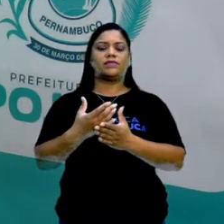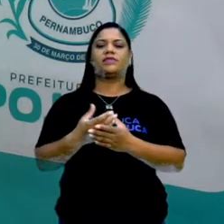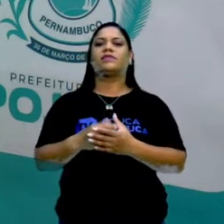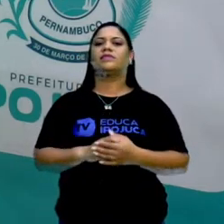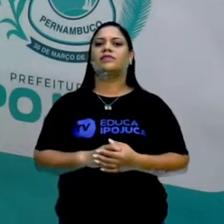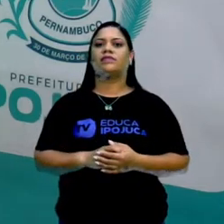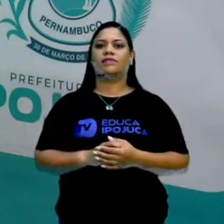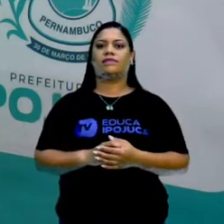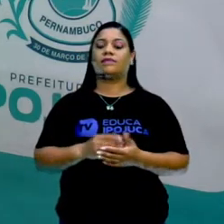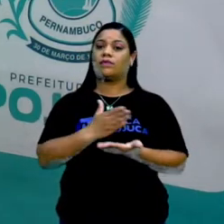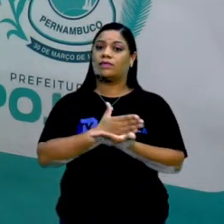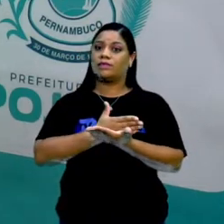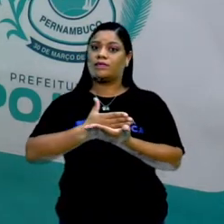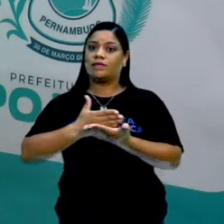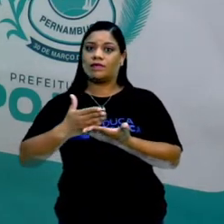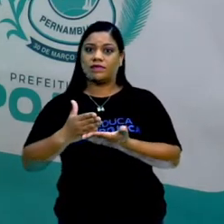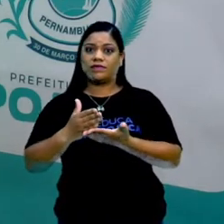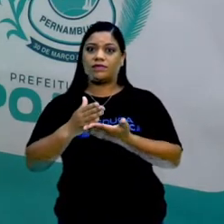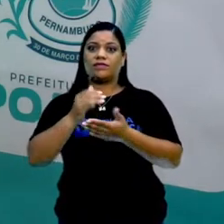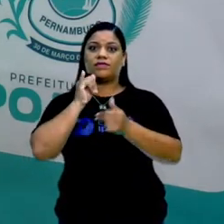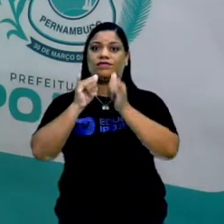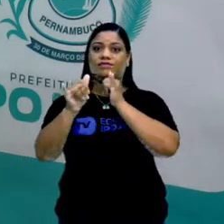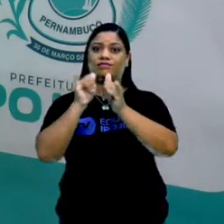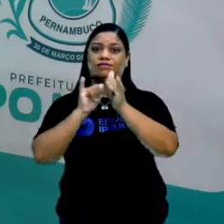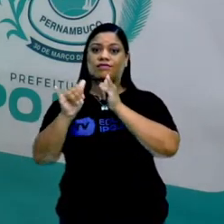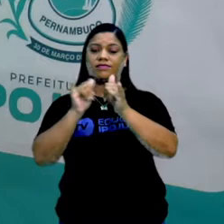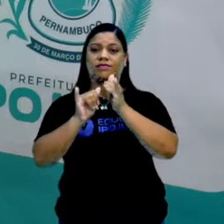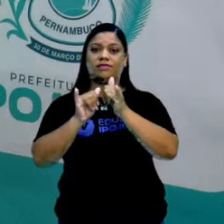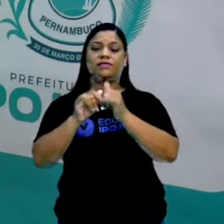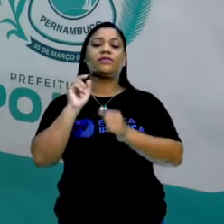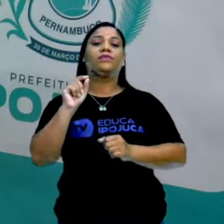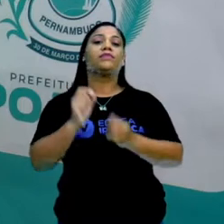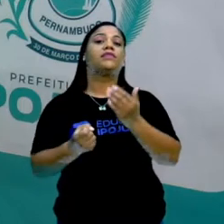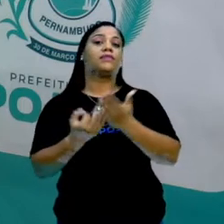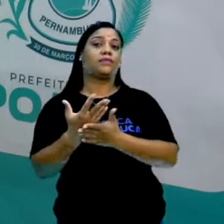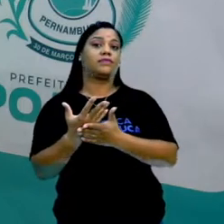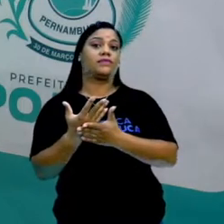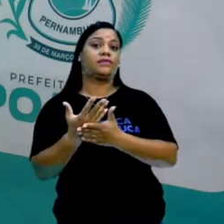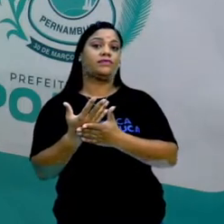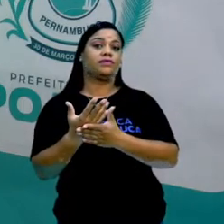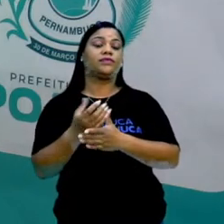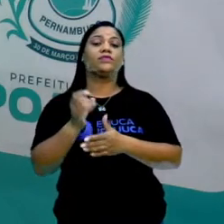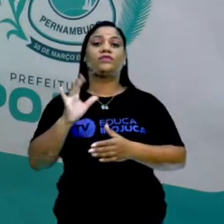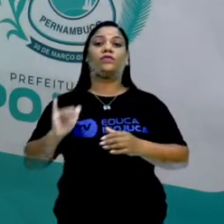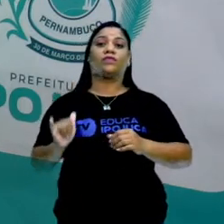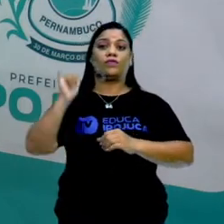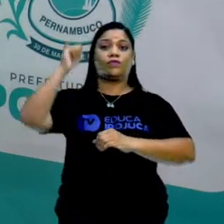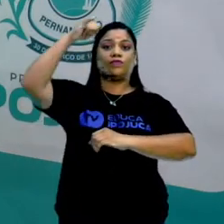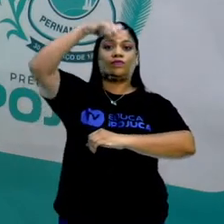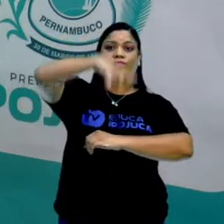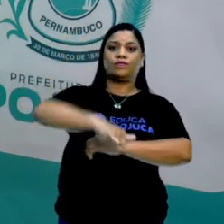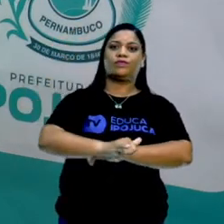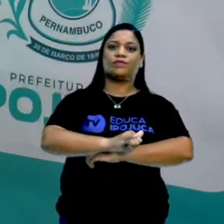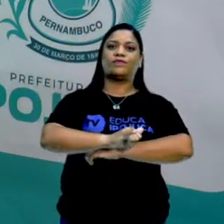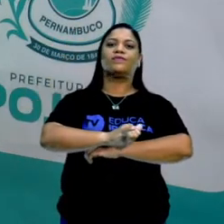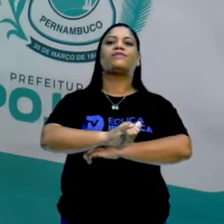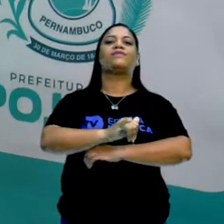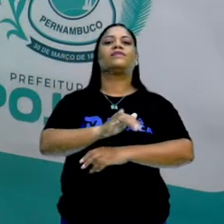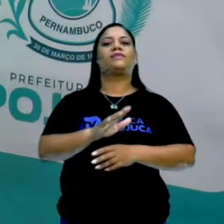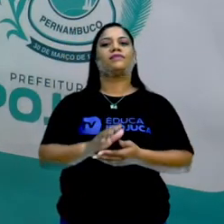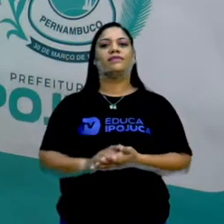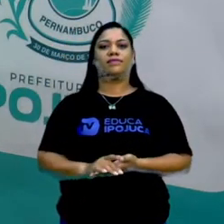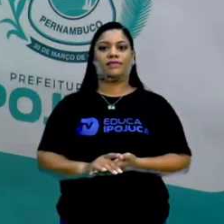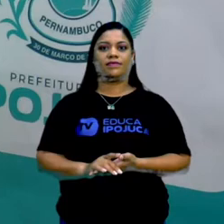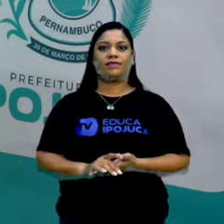momentos, era uma notícia, porque não se sabia ao certo o que tinha acontecido. Só que o avião tinha caído e que, né,